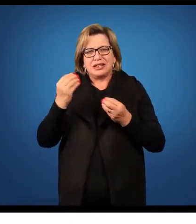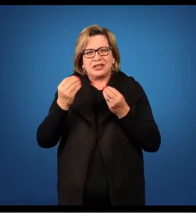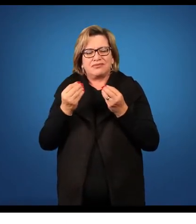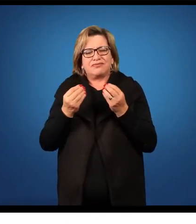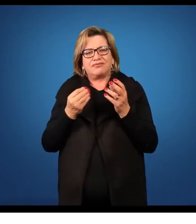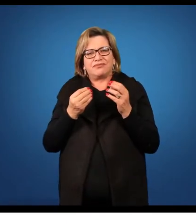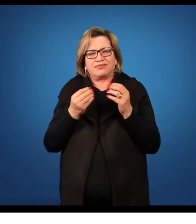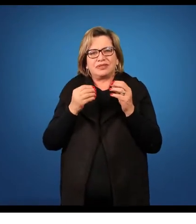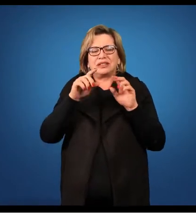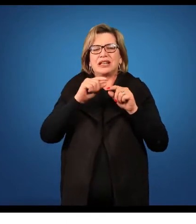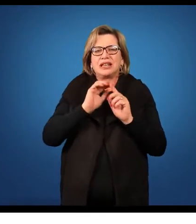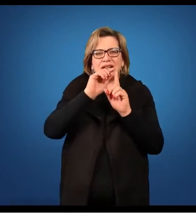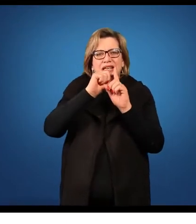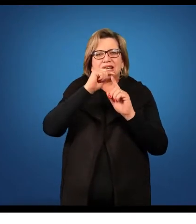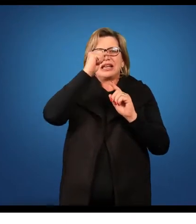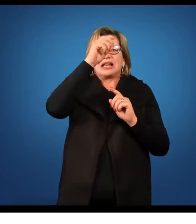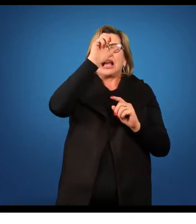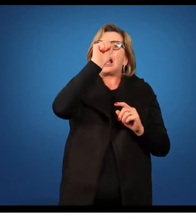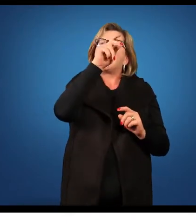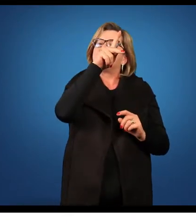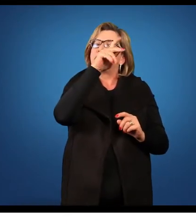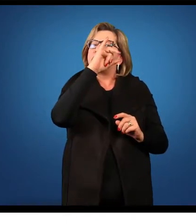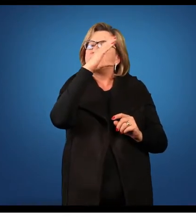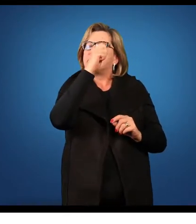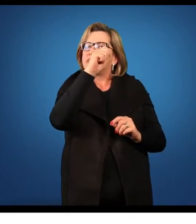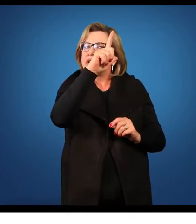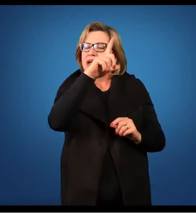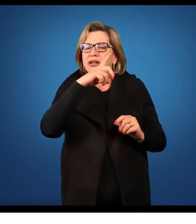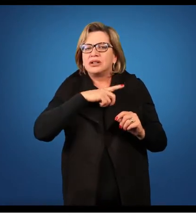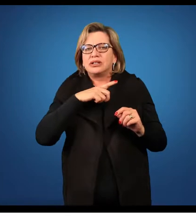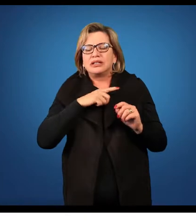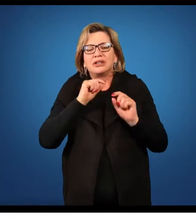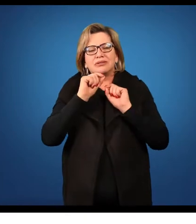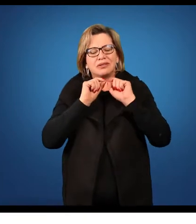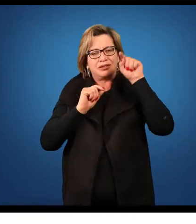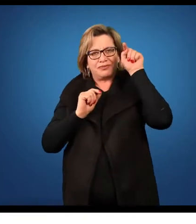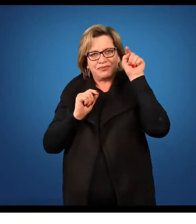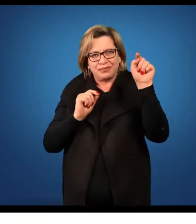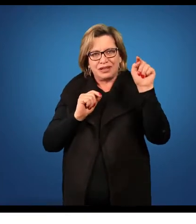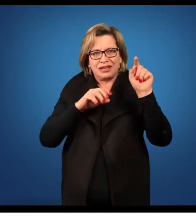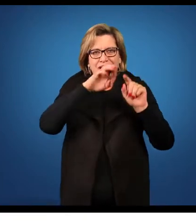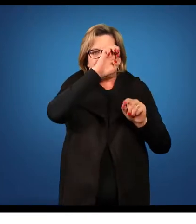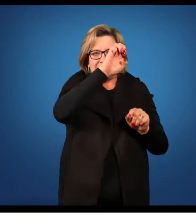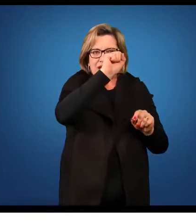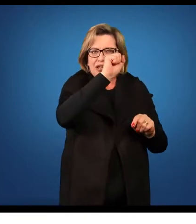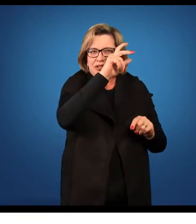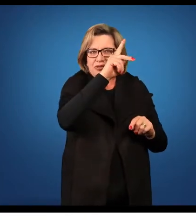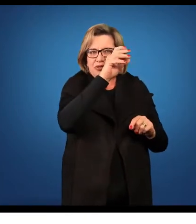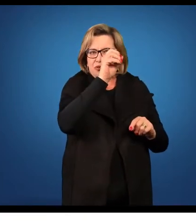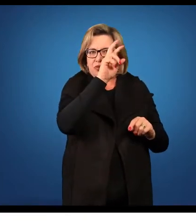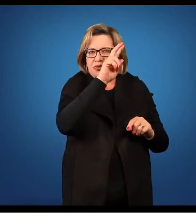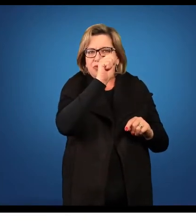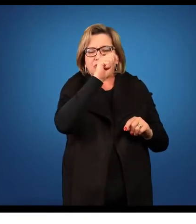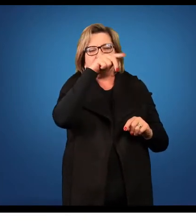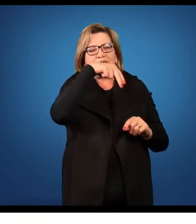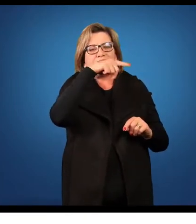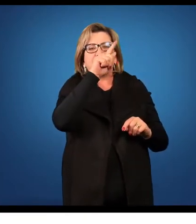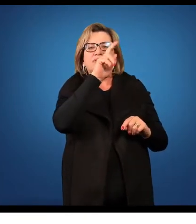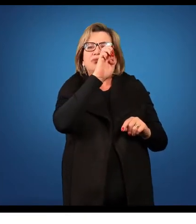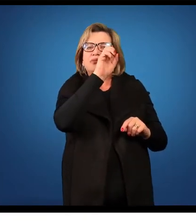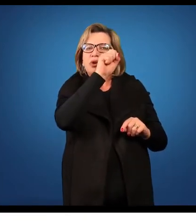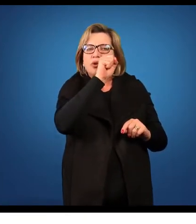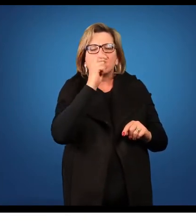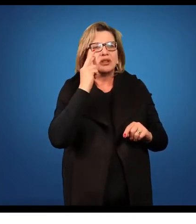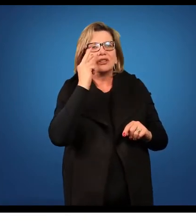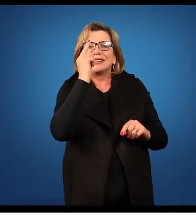apical, aqui, terminal, nós temos os esporanjos. Tudo isso que nós estamos vendo a respeito dessa planta, tudo que nós estamos vendo